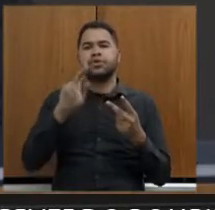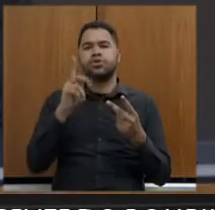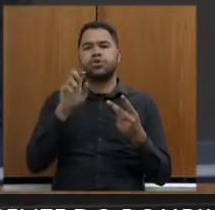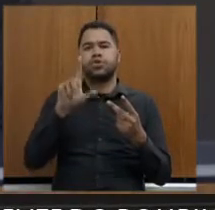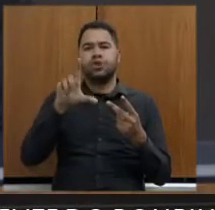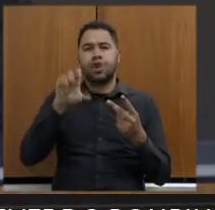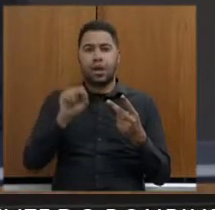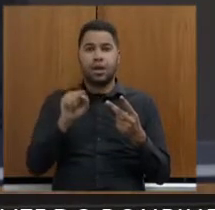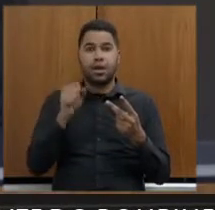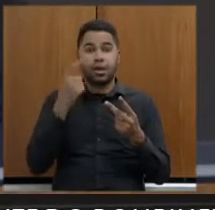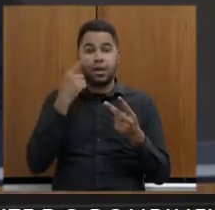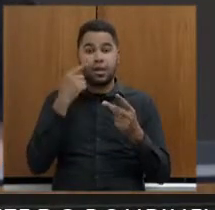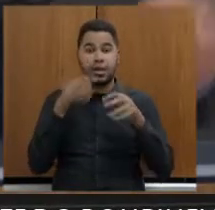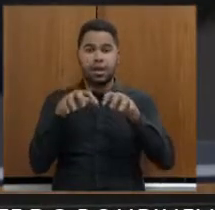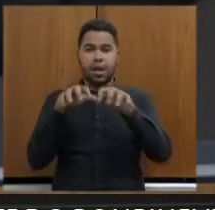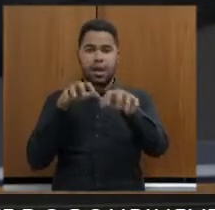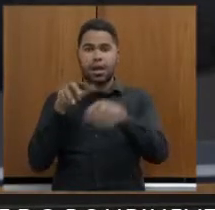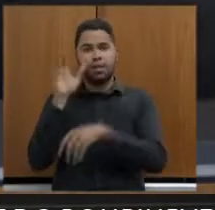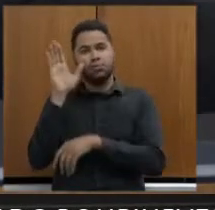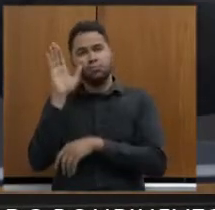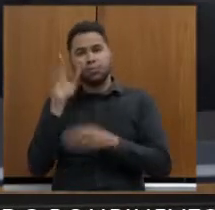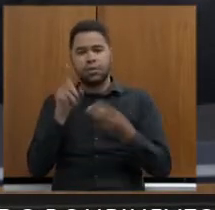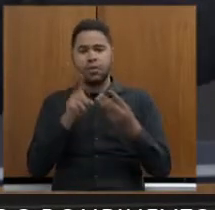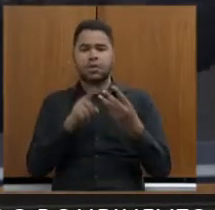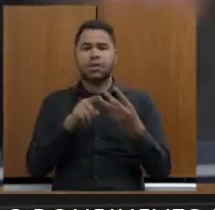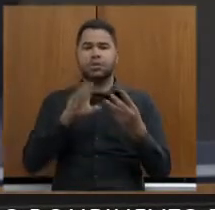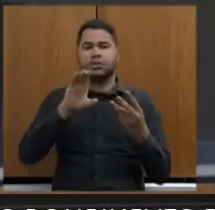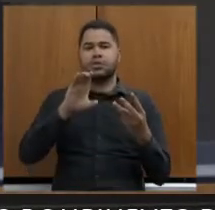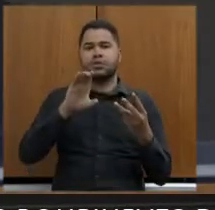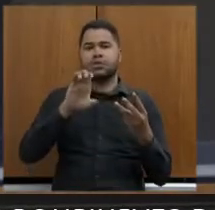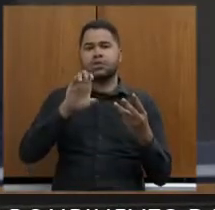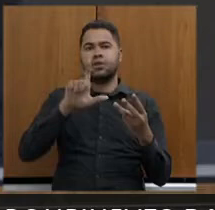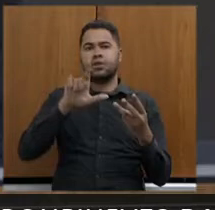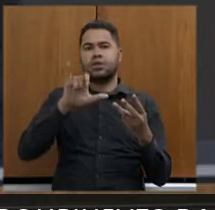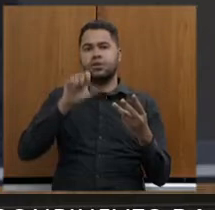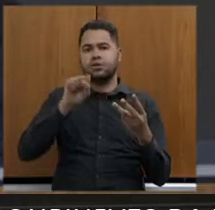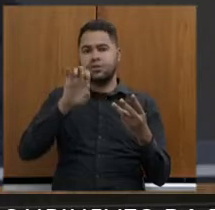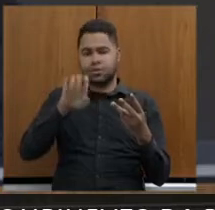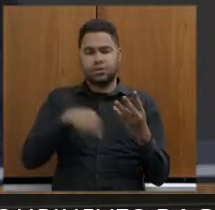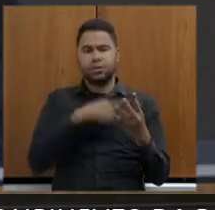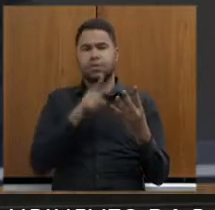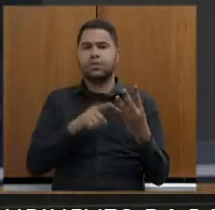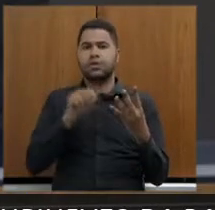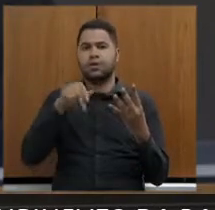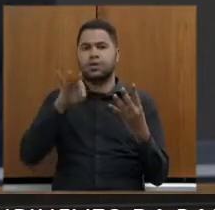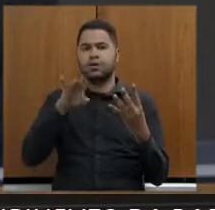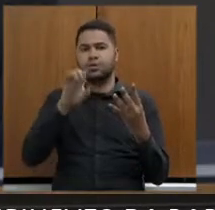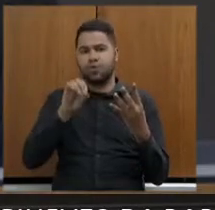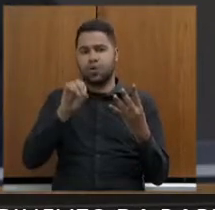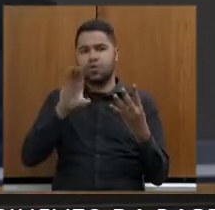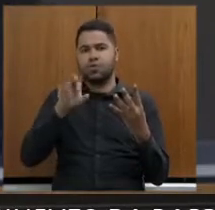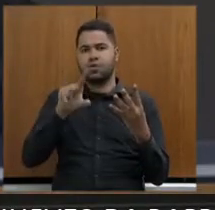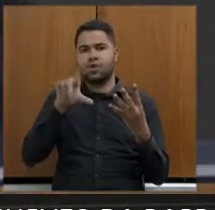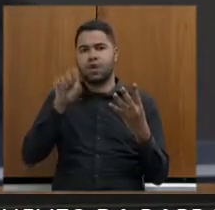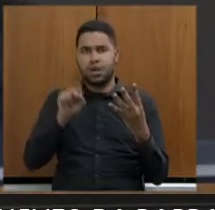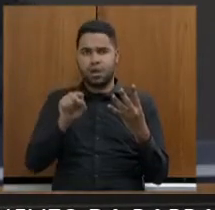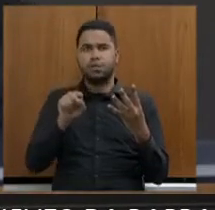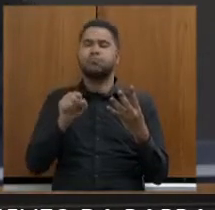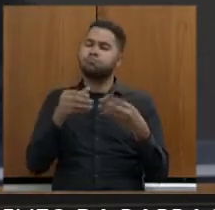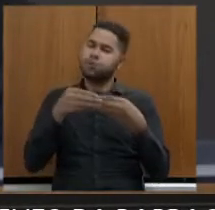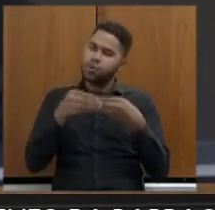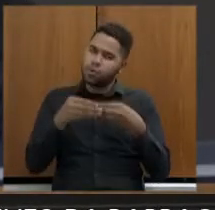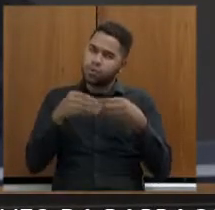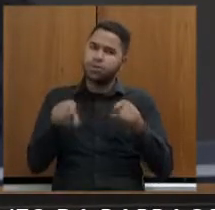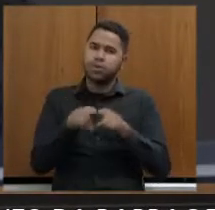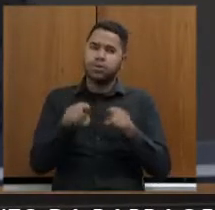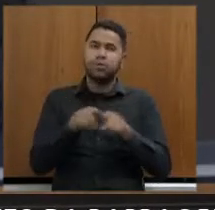que parece que nos acompanha remotamente, deputado Celise aqui ao meu lado, deputado Antônio Carlos Arantes, também o cumprimento,